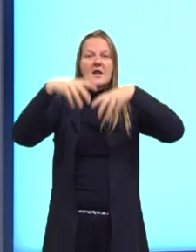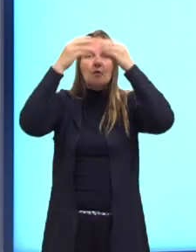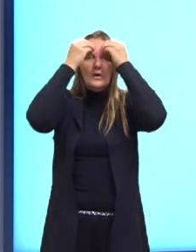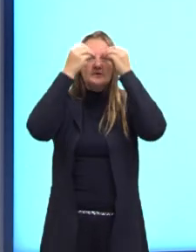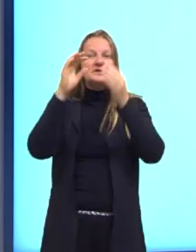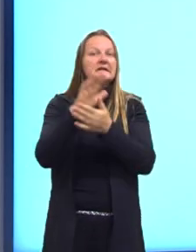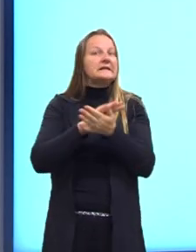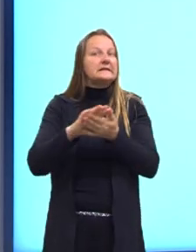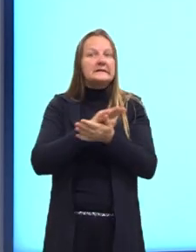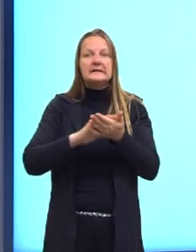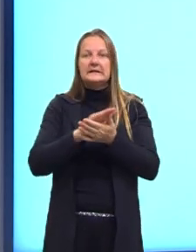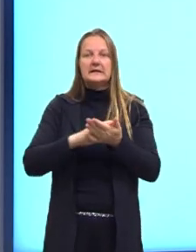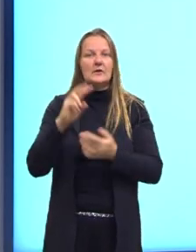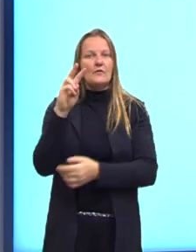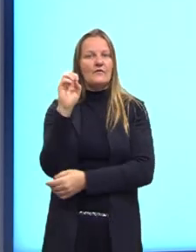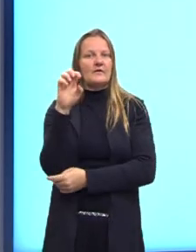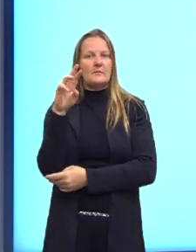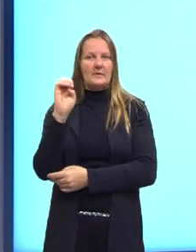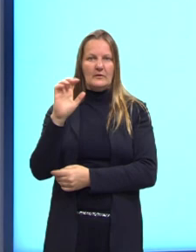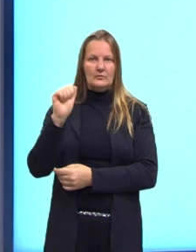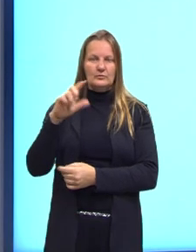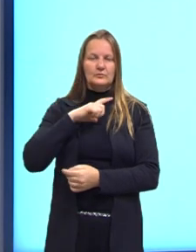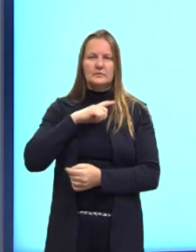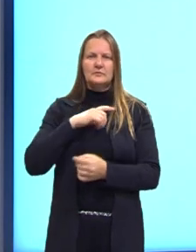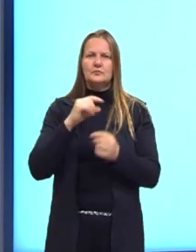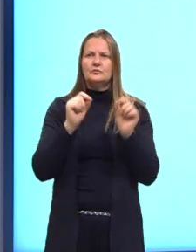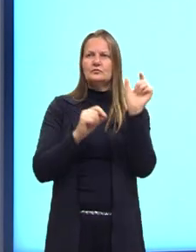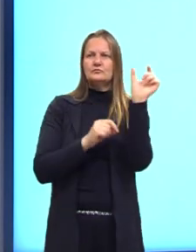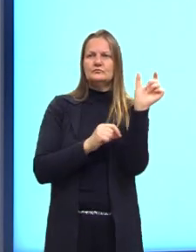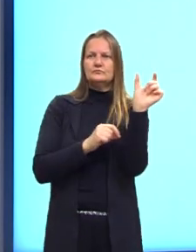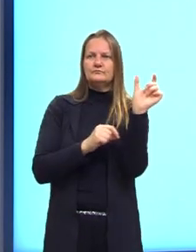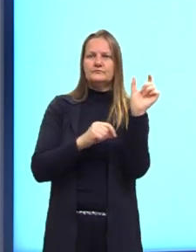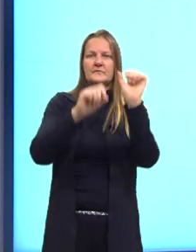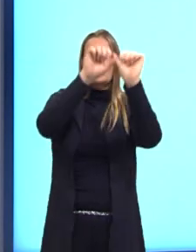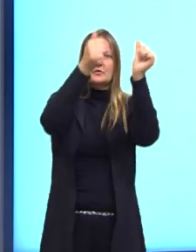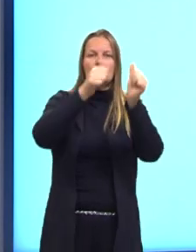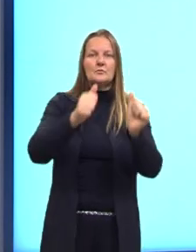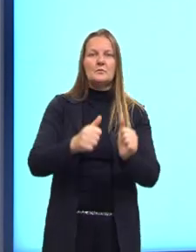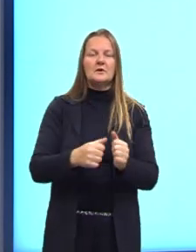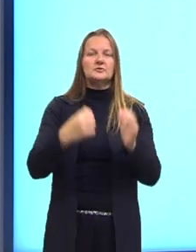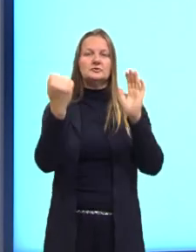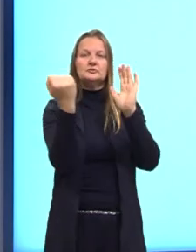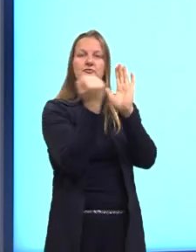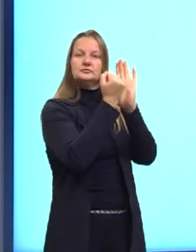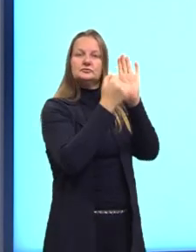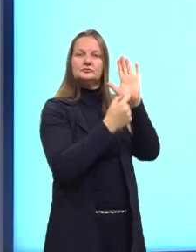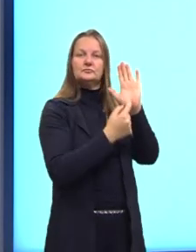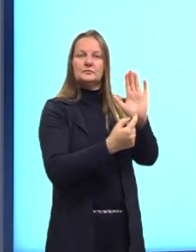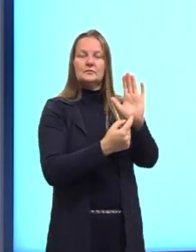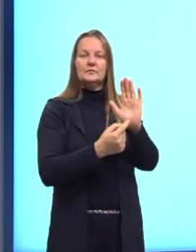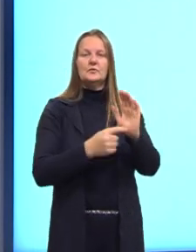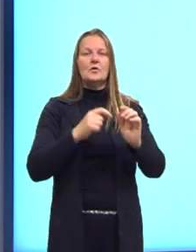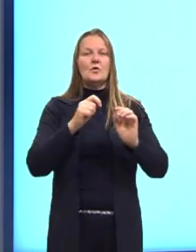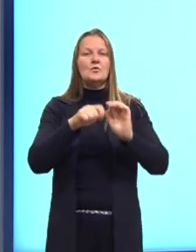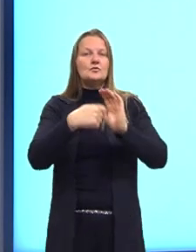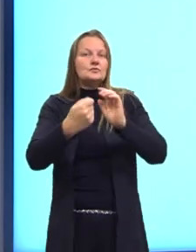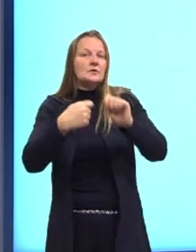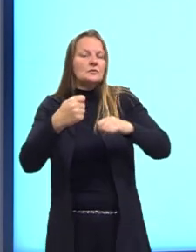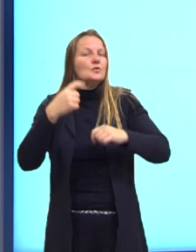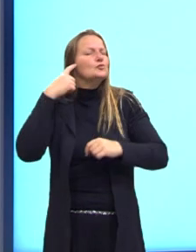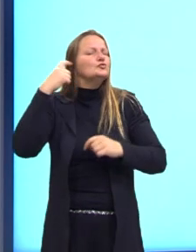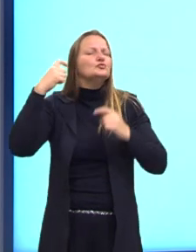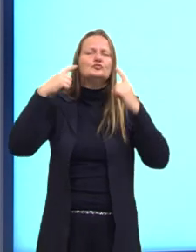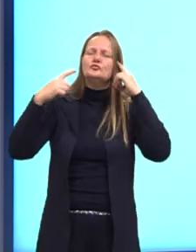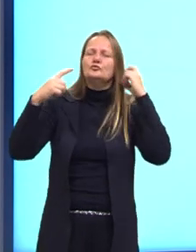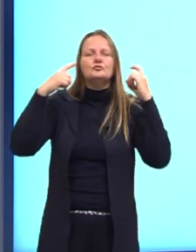verbal, que é aquela que vai ser composta por imagens, por símbolos, por gestos, por sons.